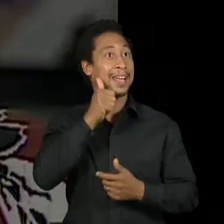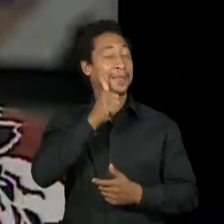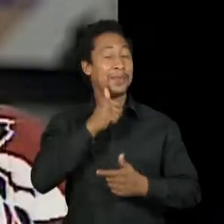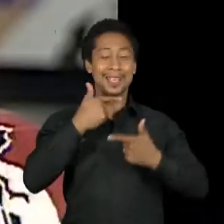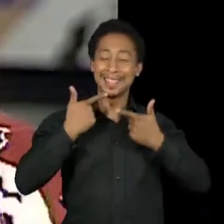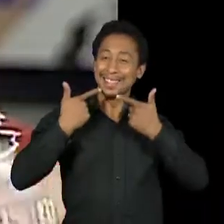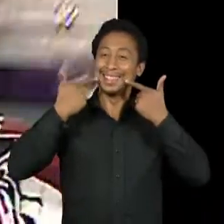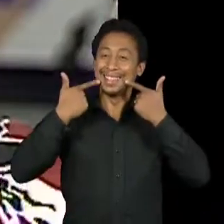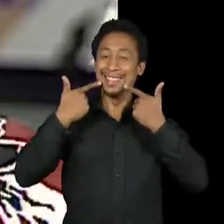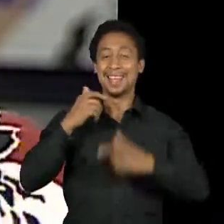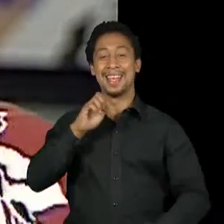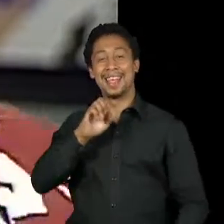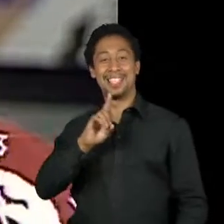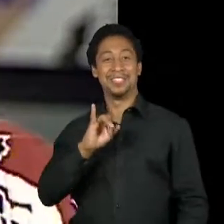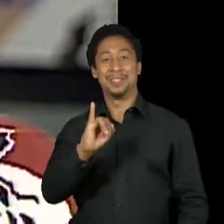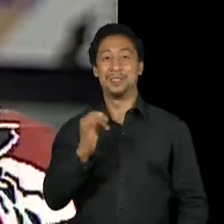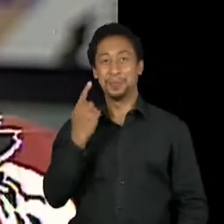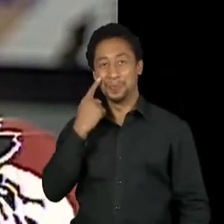Edi Freire.